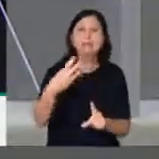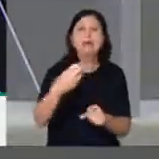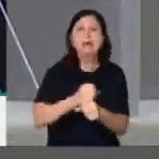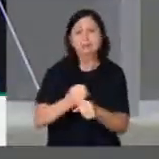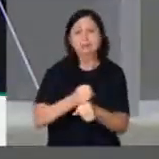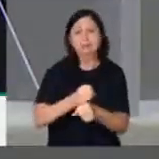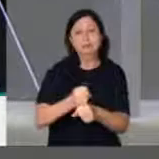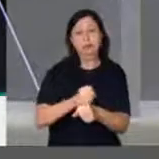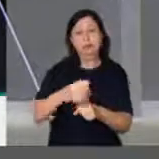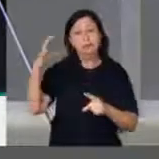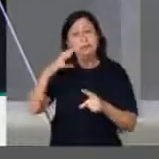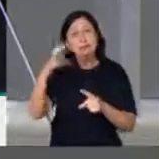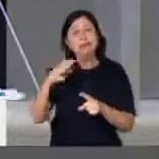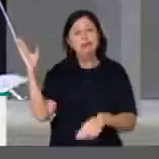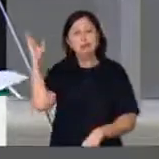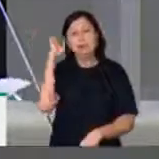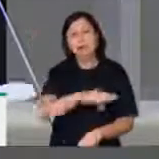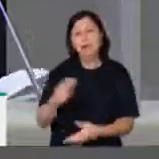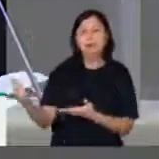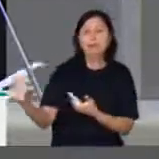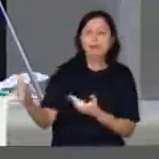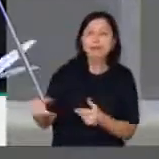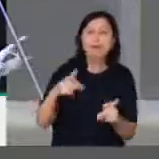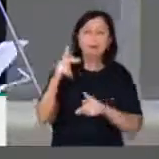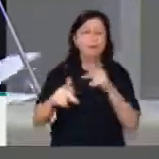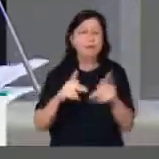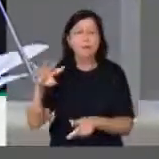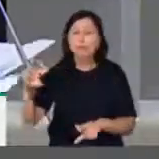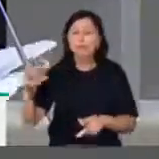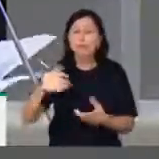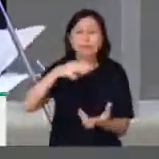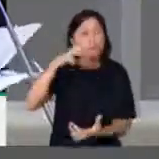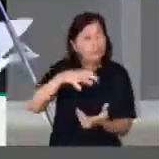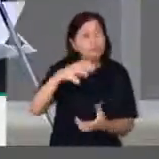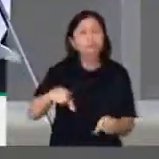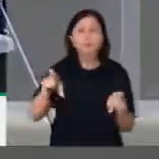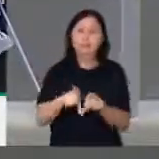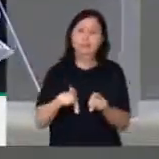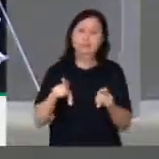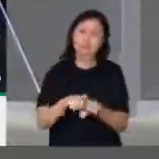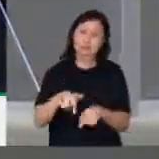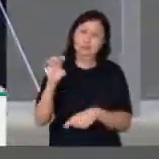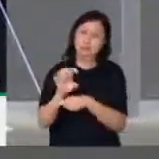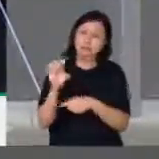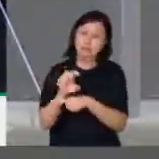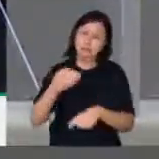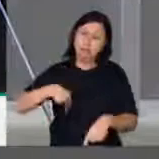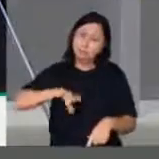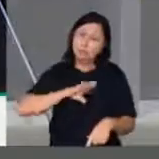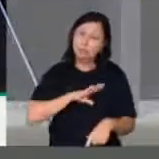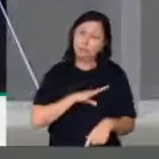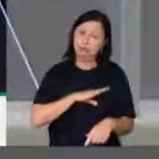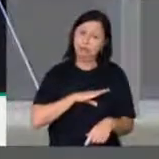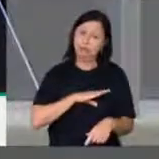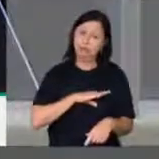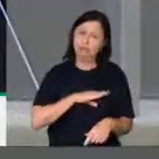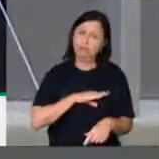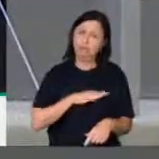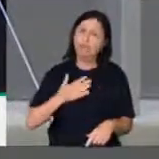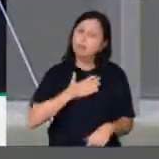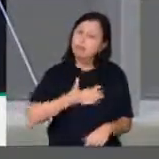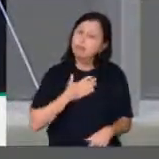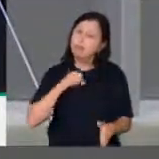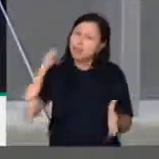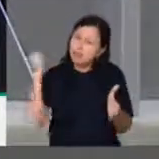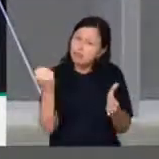juventude, os homens, as mulheres, os idosos. Senhor presidente, era esse registro que eu queria fazer